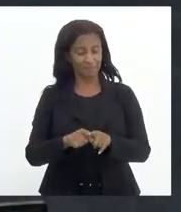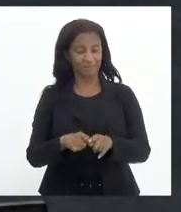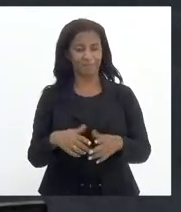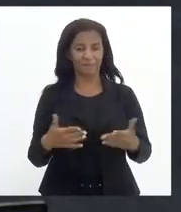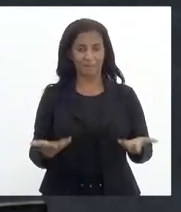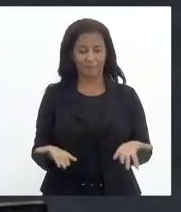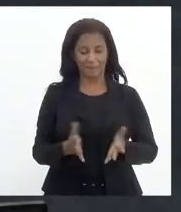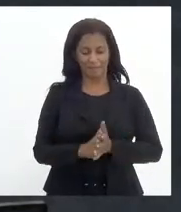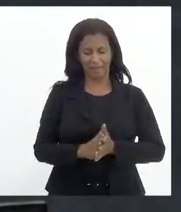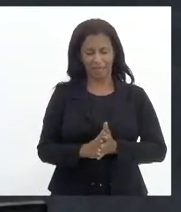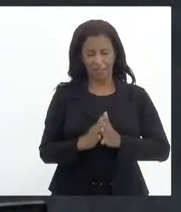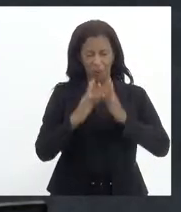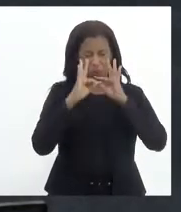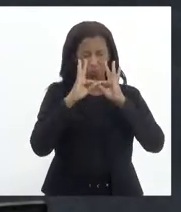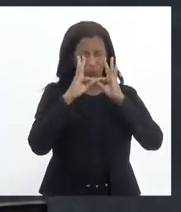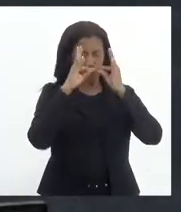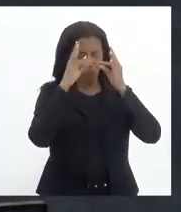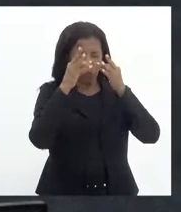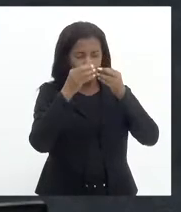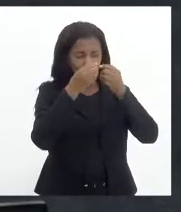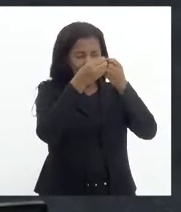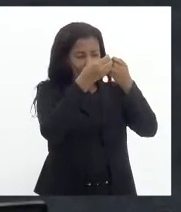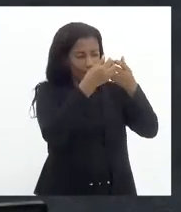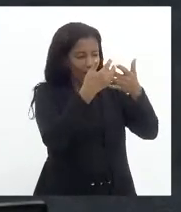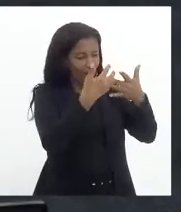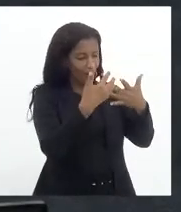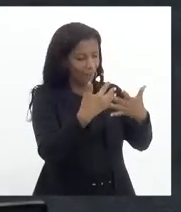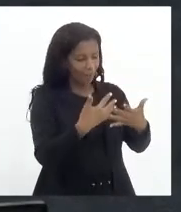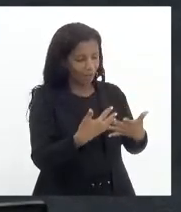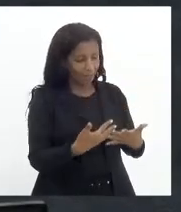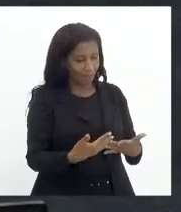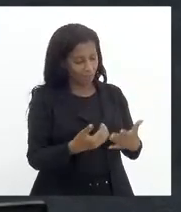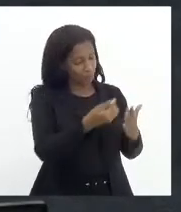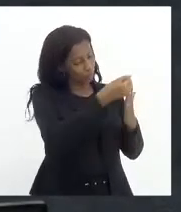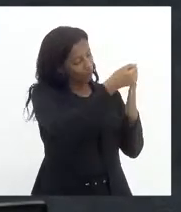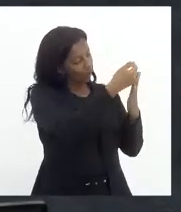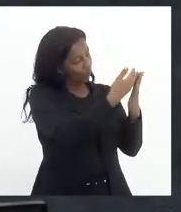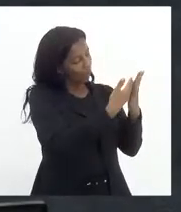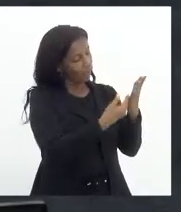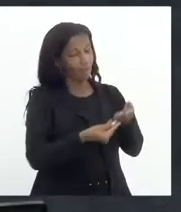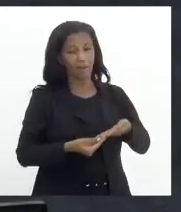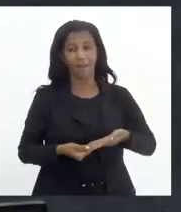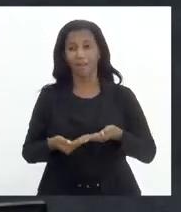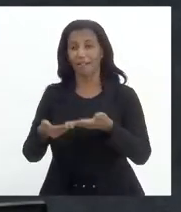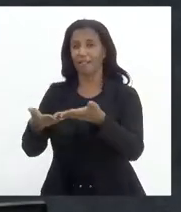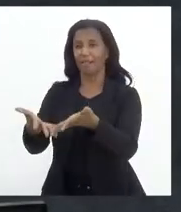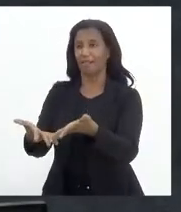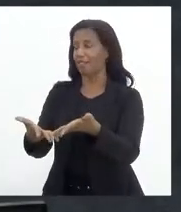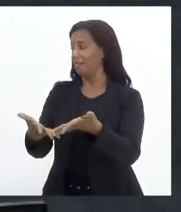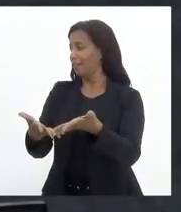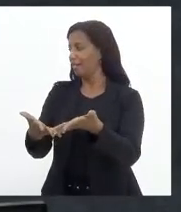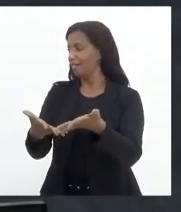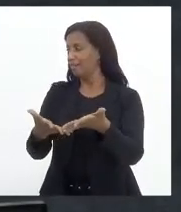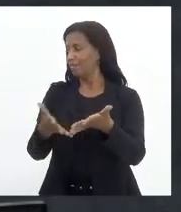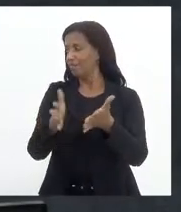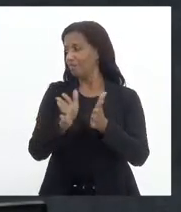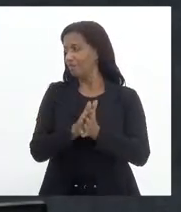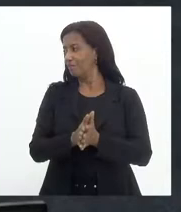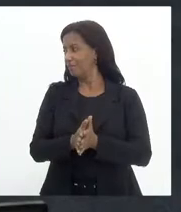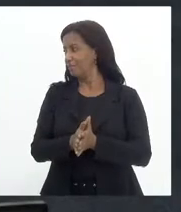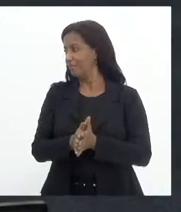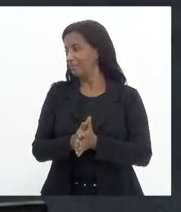de eu ter dado todas as explicações sobre o que era audiência deliberativa,